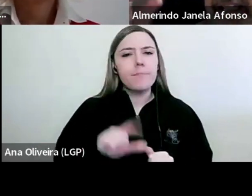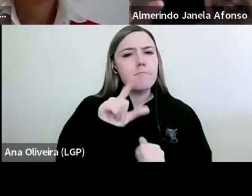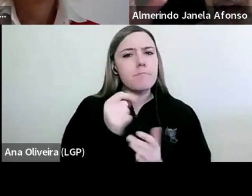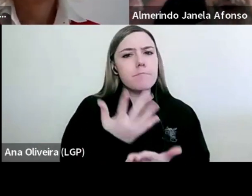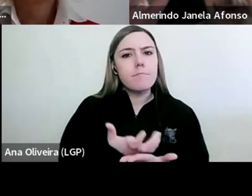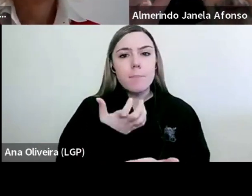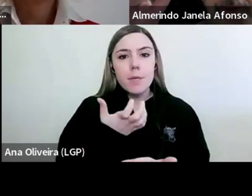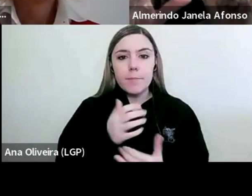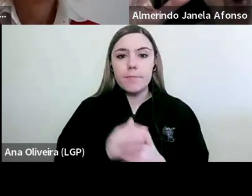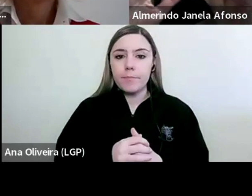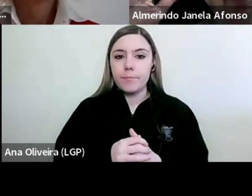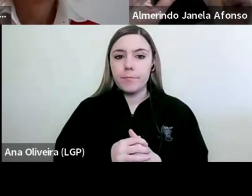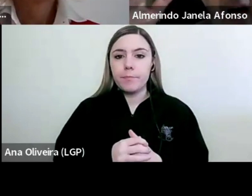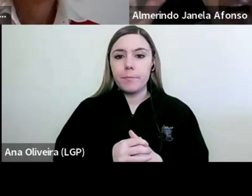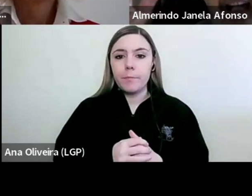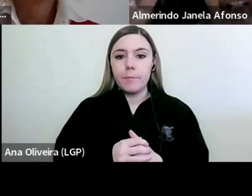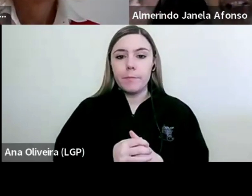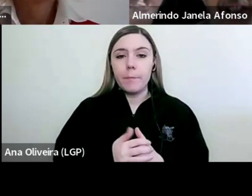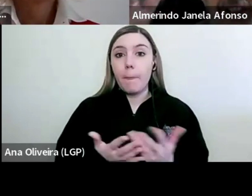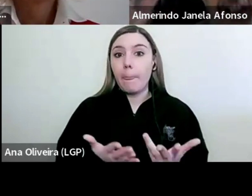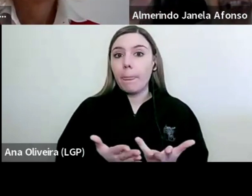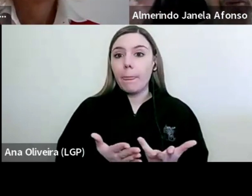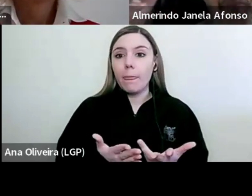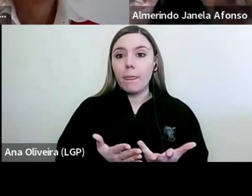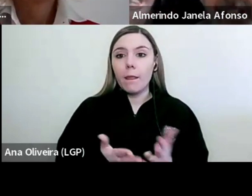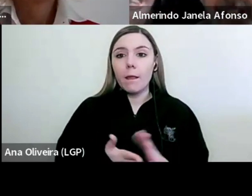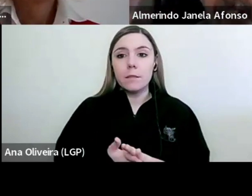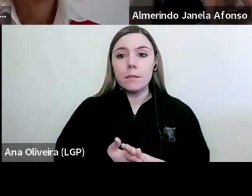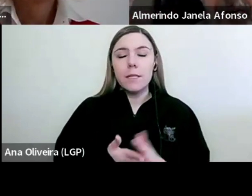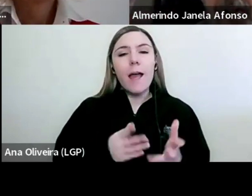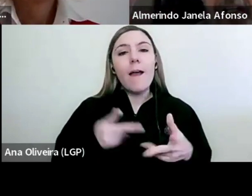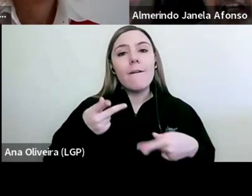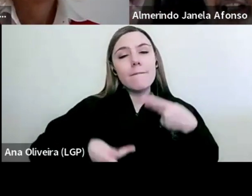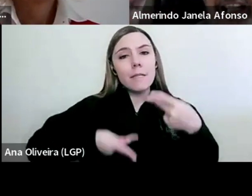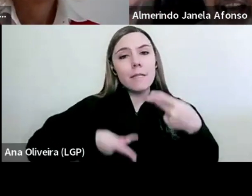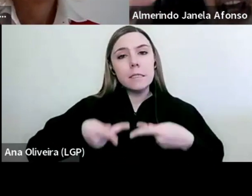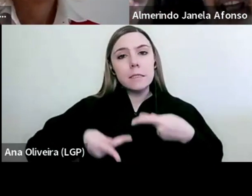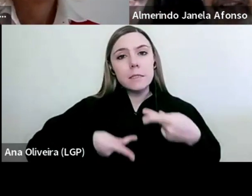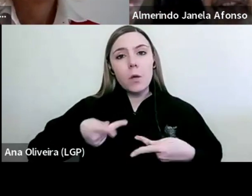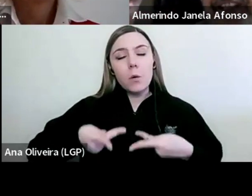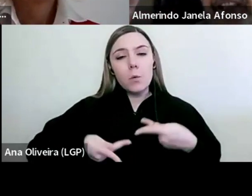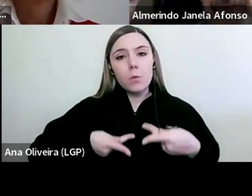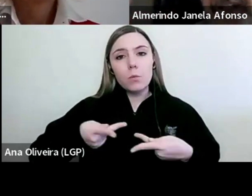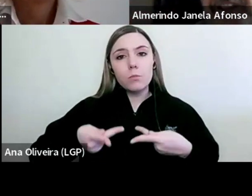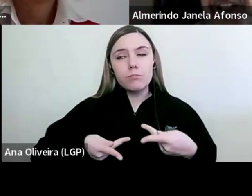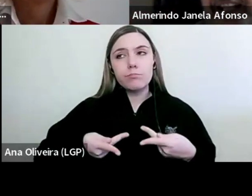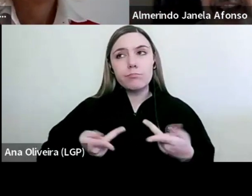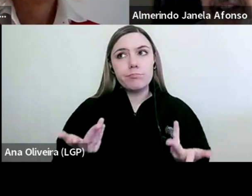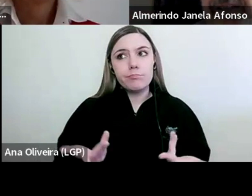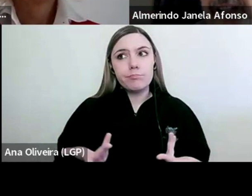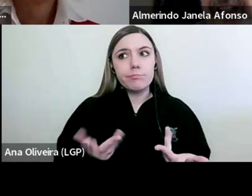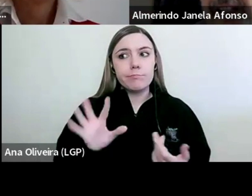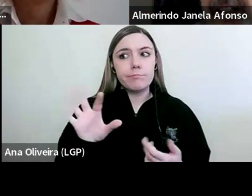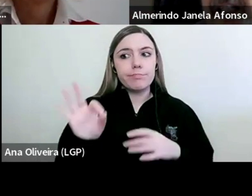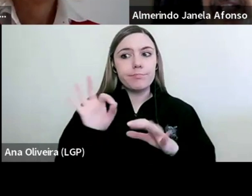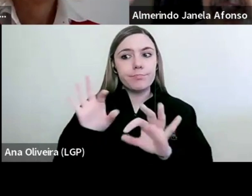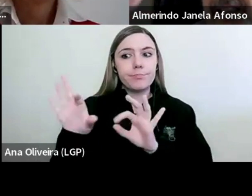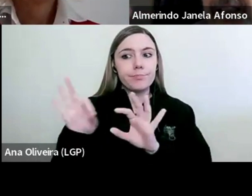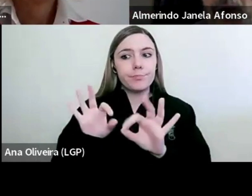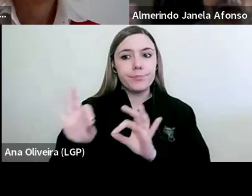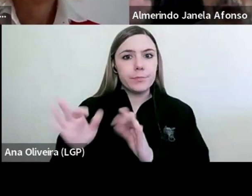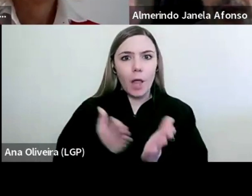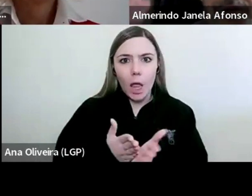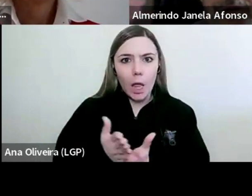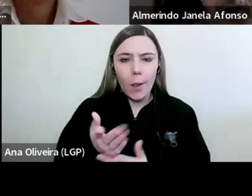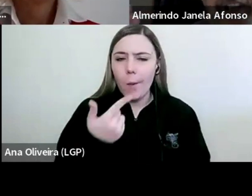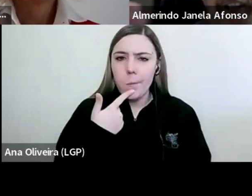que não se pode continuar a insistir numa avaliação que é evidentemente seletiva e